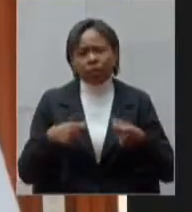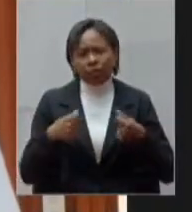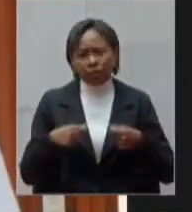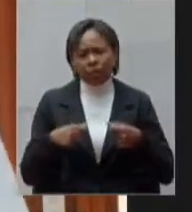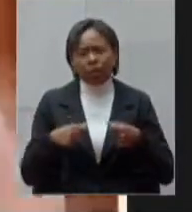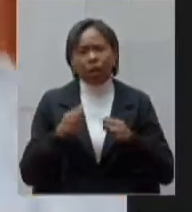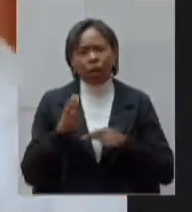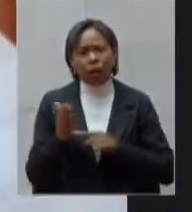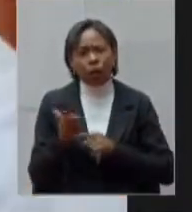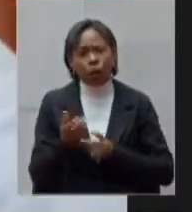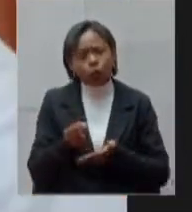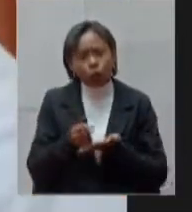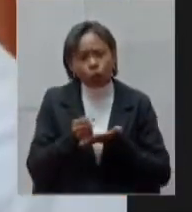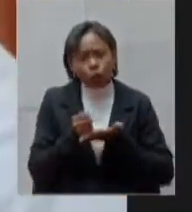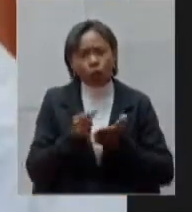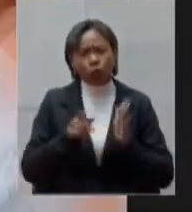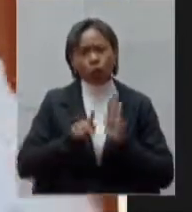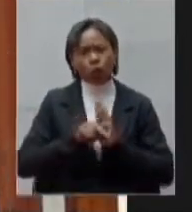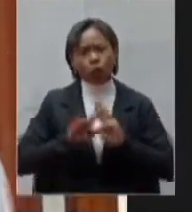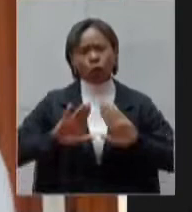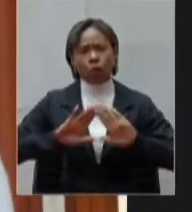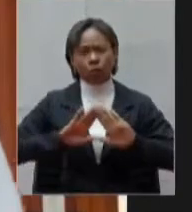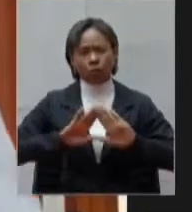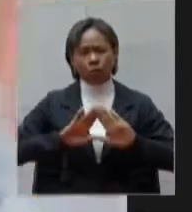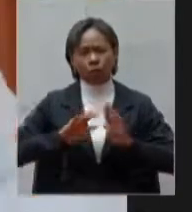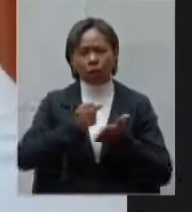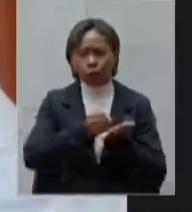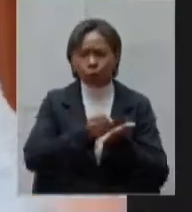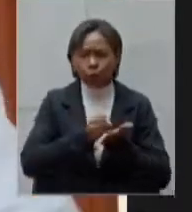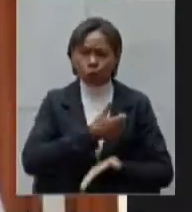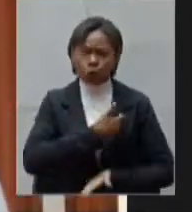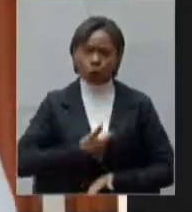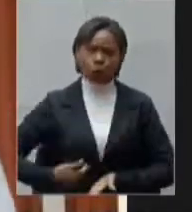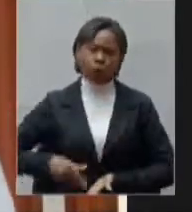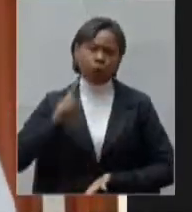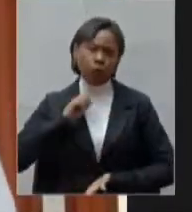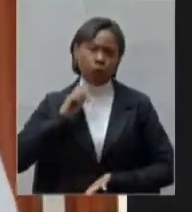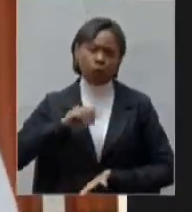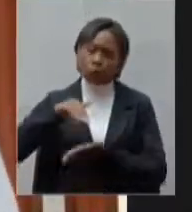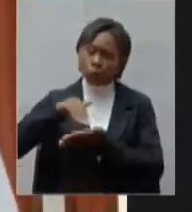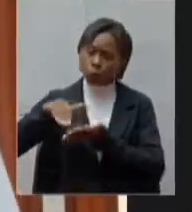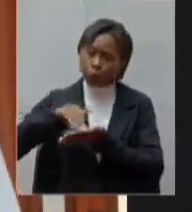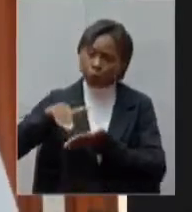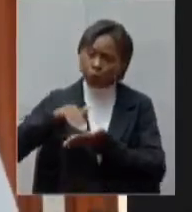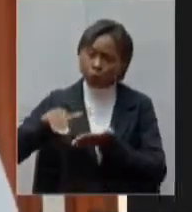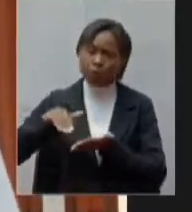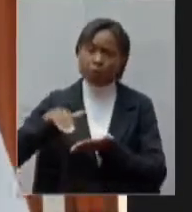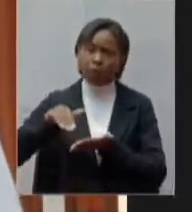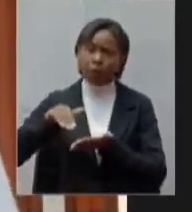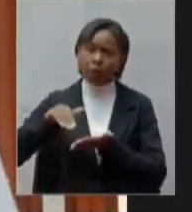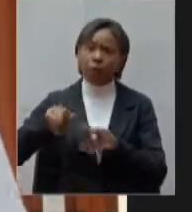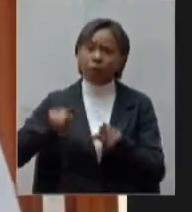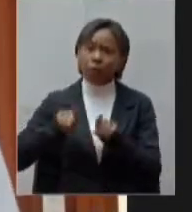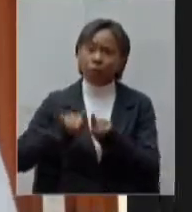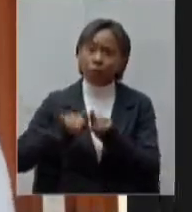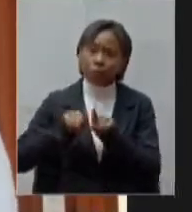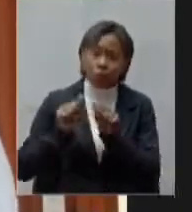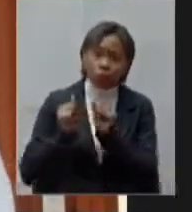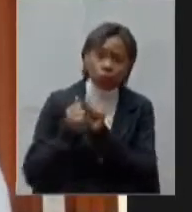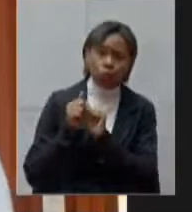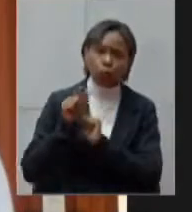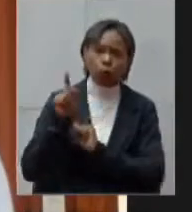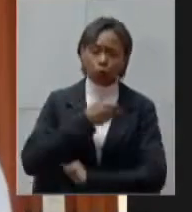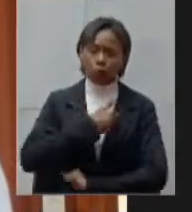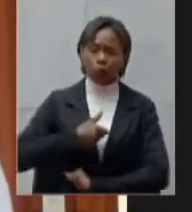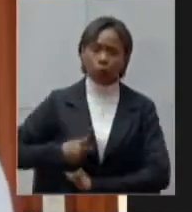Assembleia da influência do governo do estado de Minas Gerais do secretário de Minas Gerais junto ao governo federal que atualmente